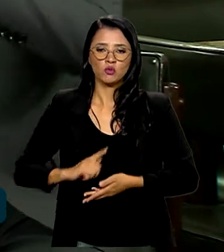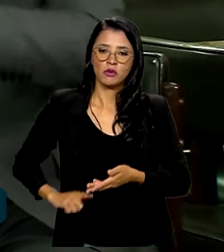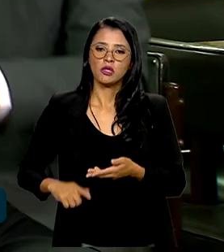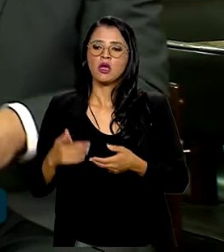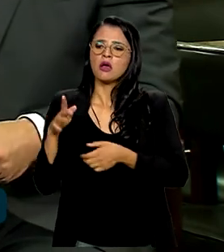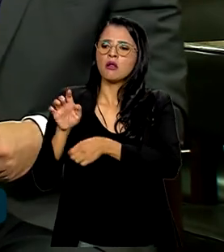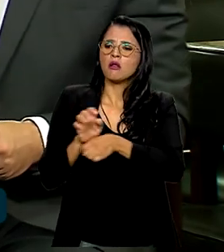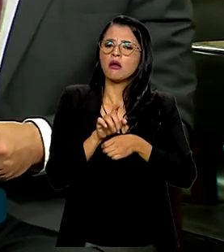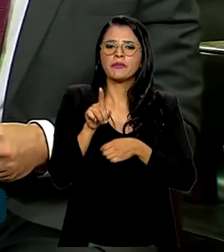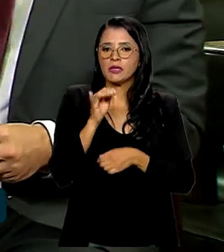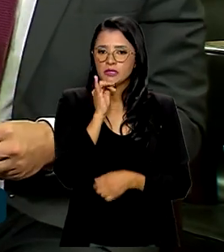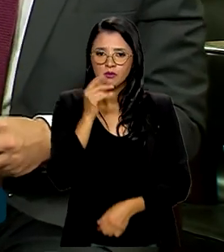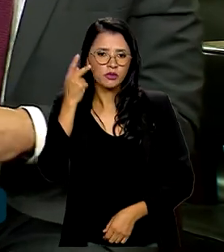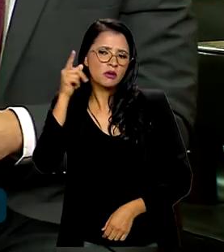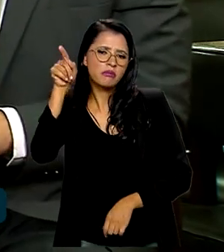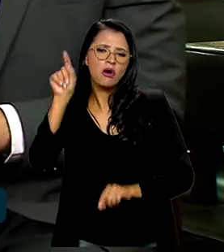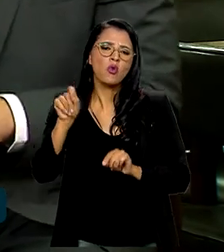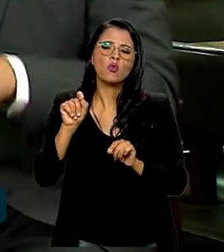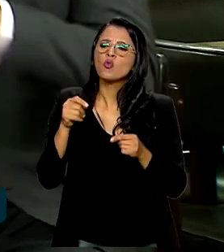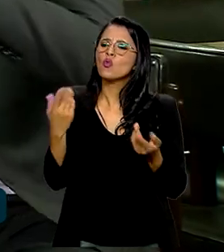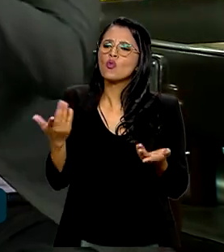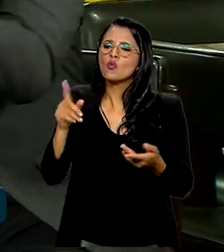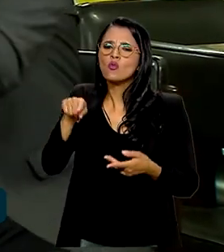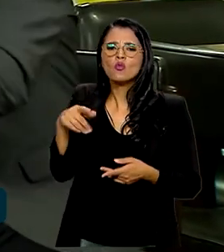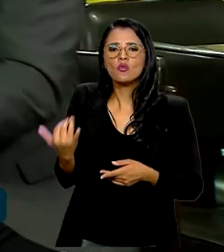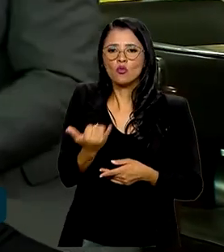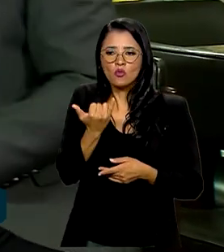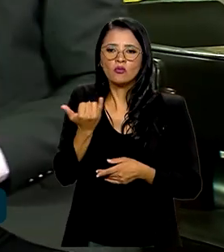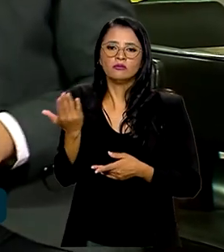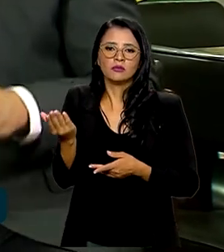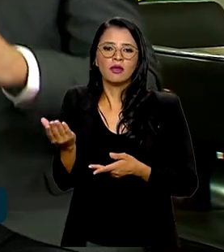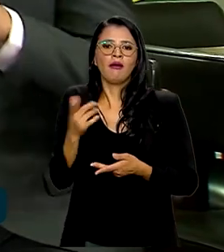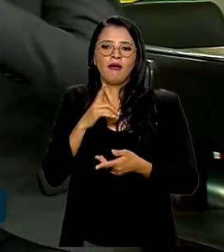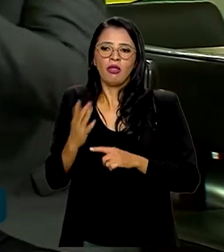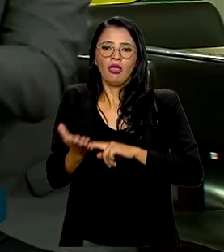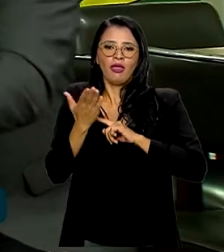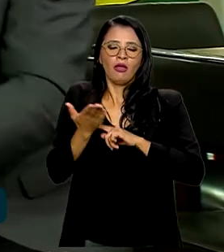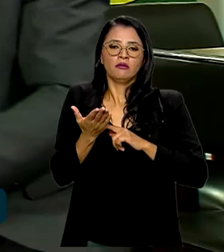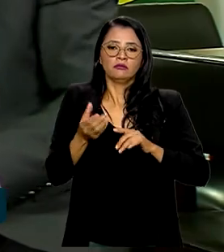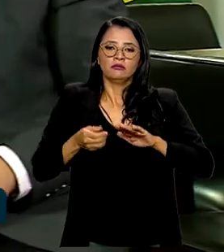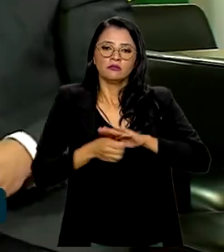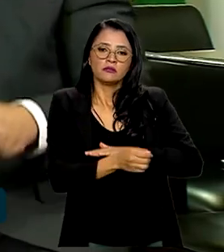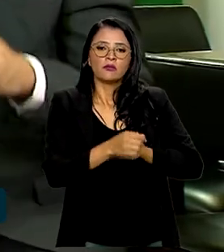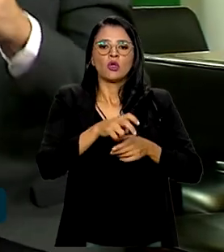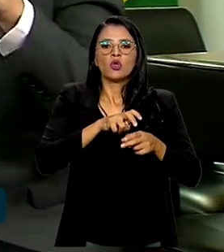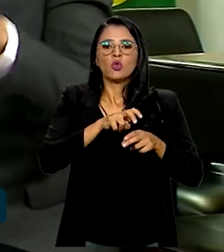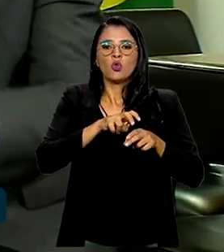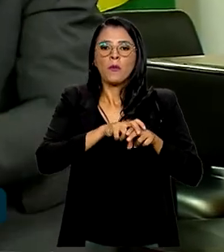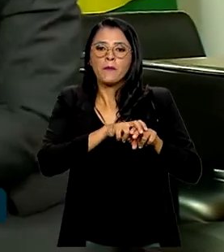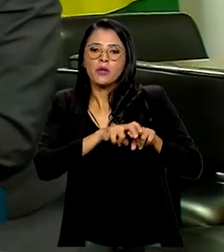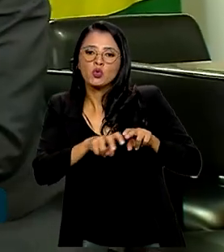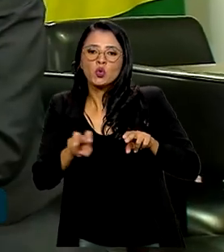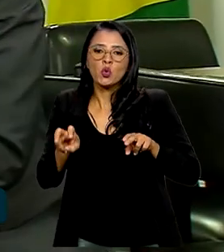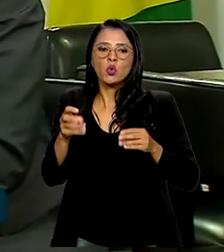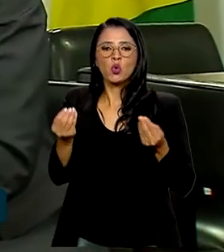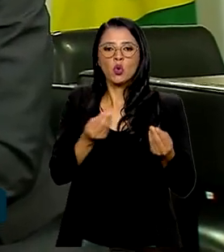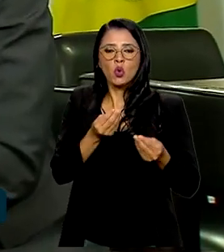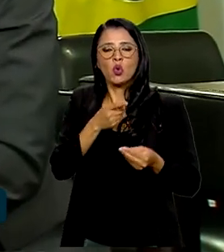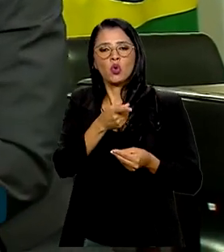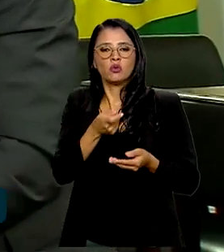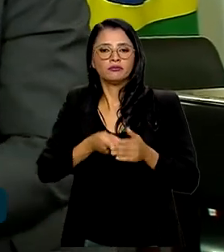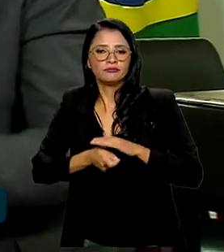Paulo, o era importante? Foi selecionado ali o investimento no metrô, trem e ter cidades, investimento nas ações de